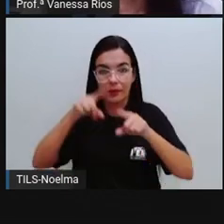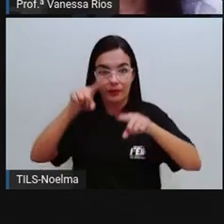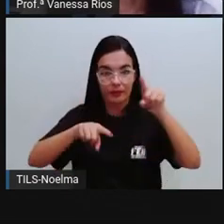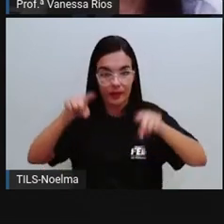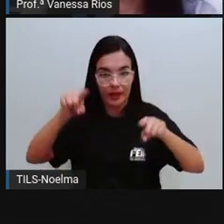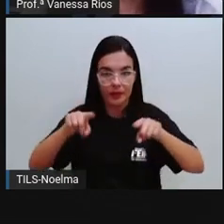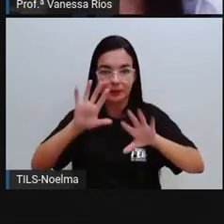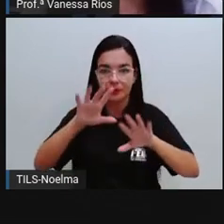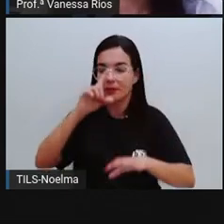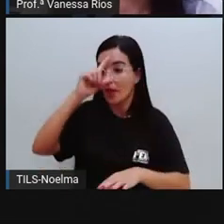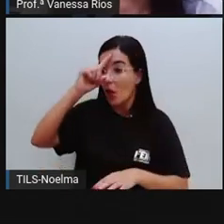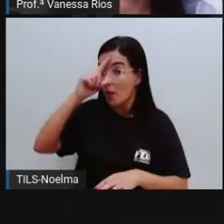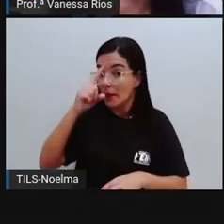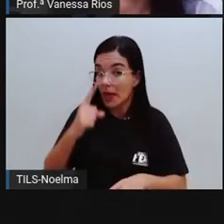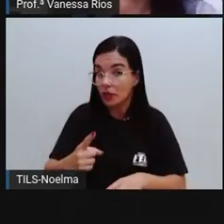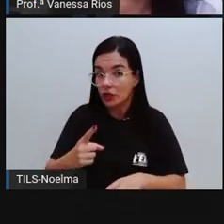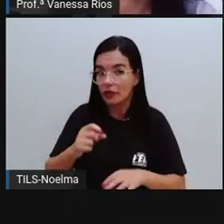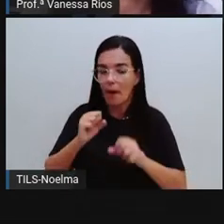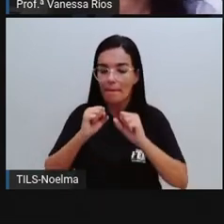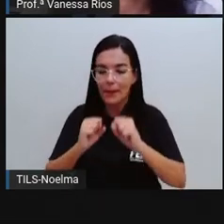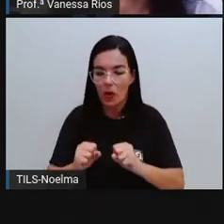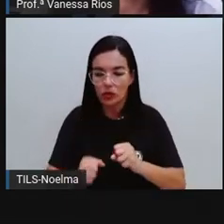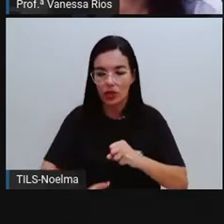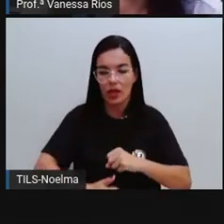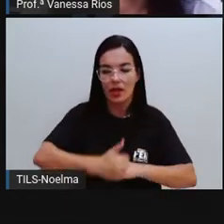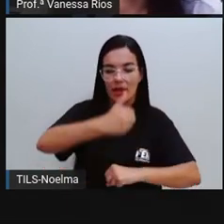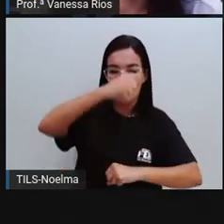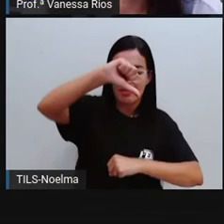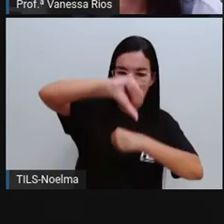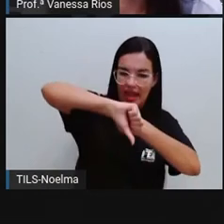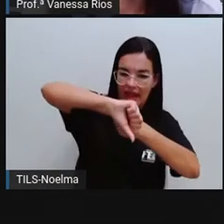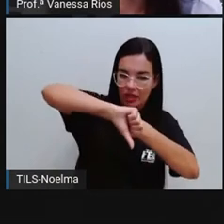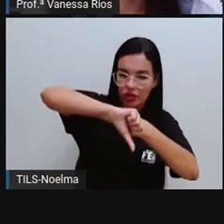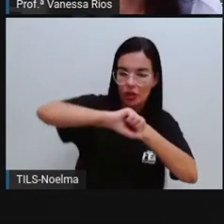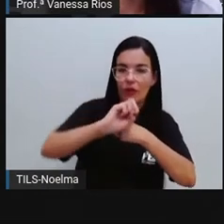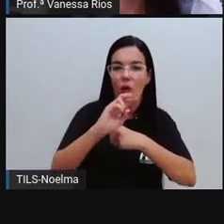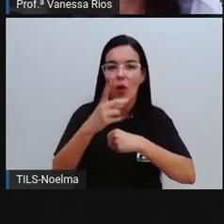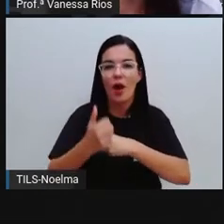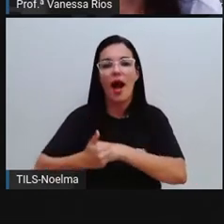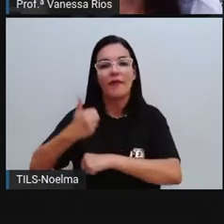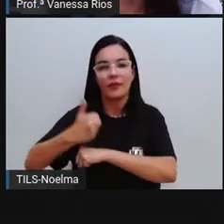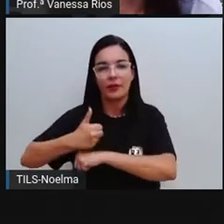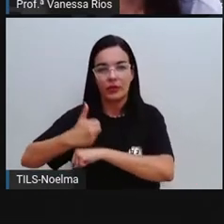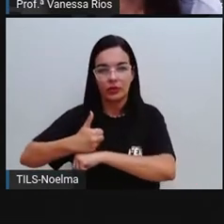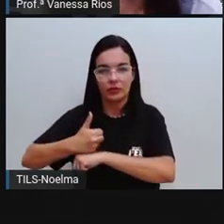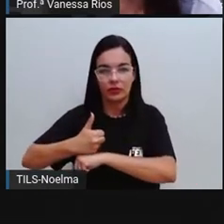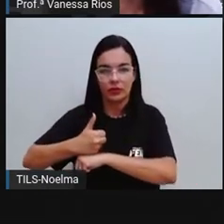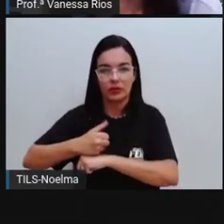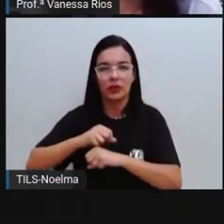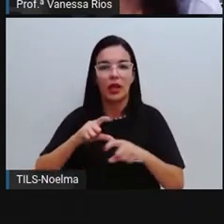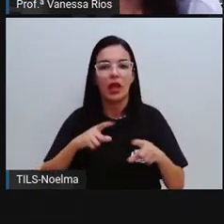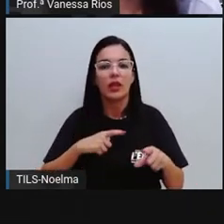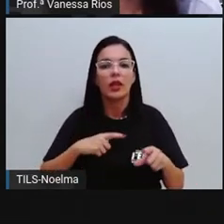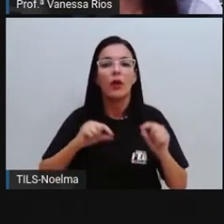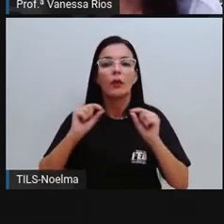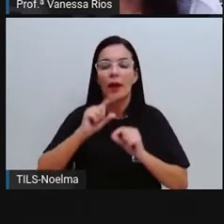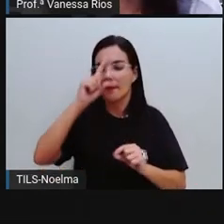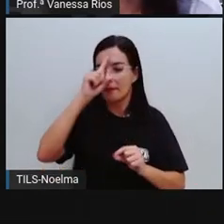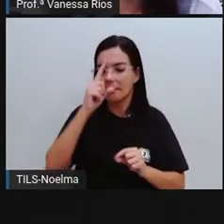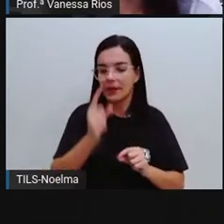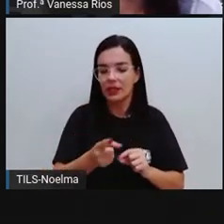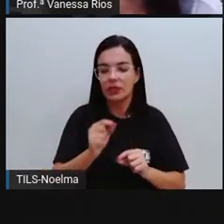imperativo, eles podem ser negativo ou afirmativo. E aí, imperativo